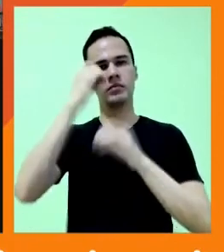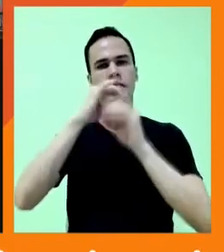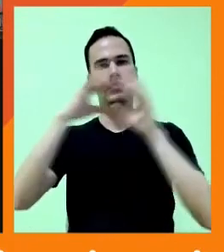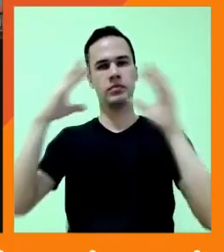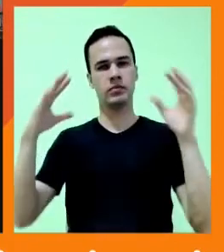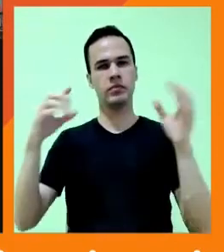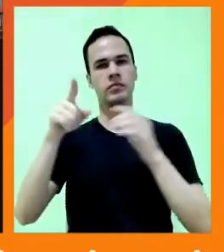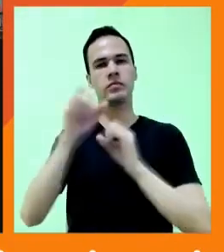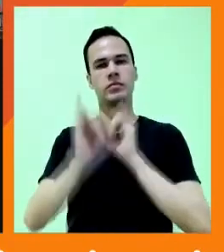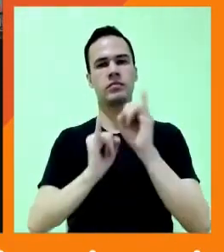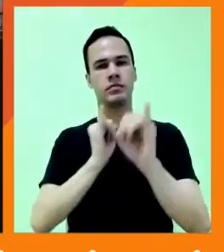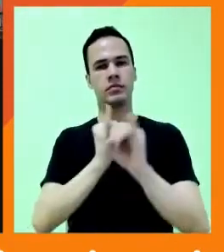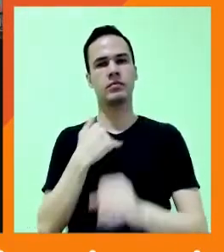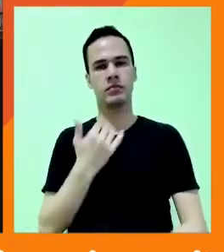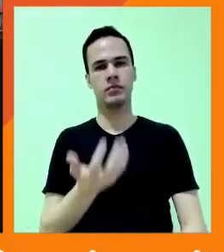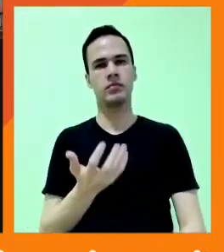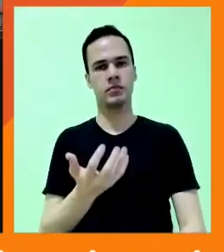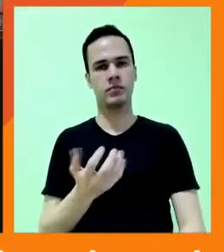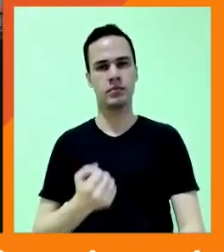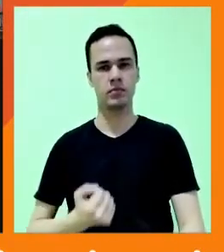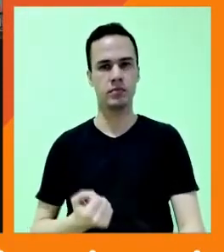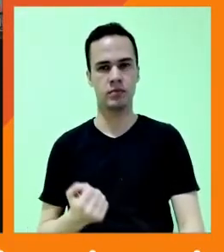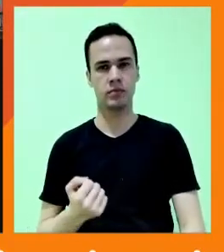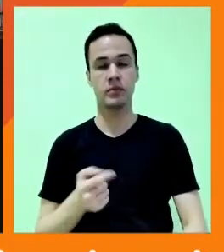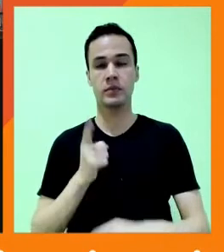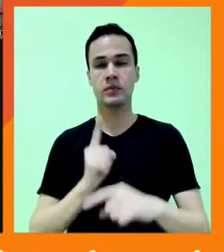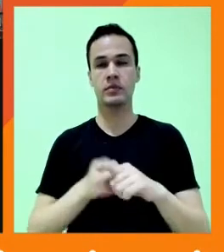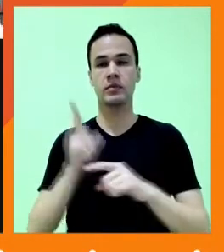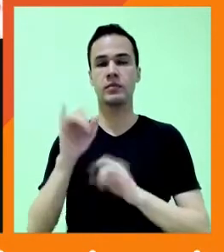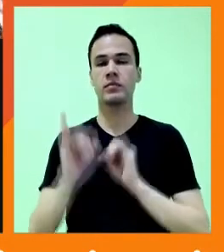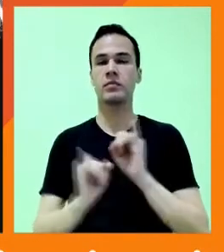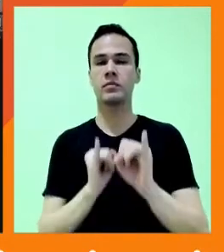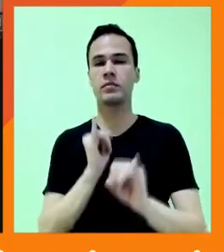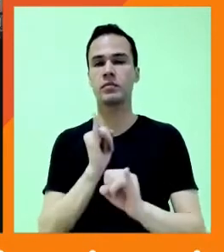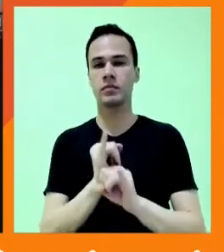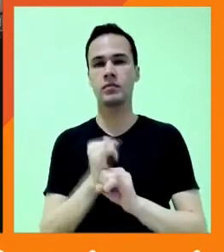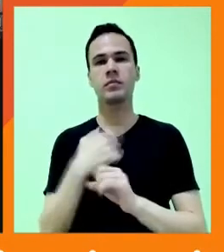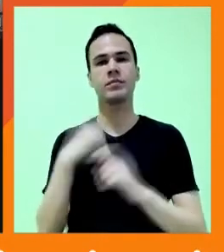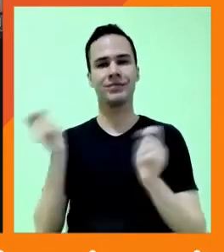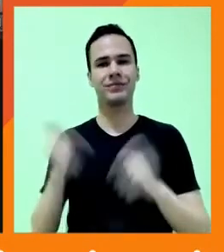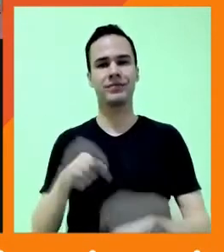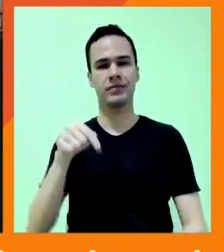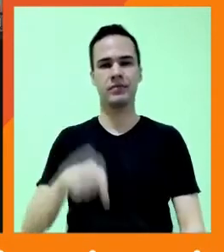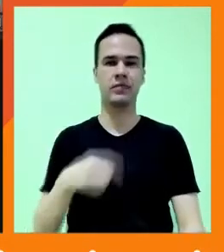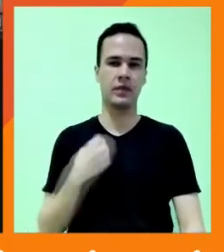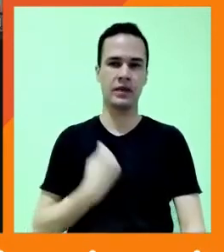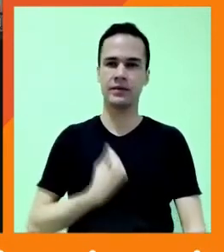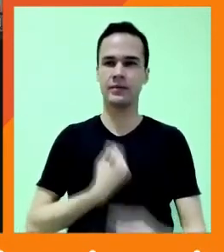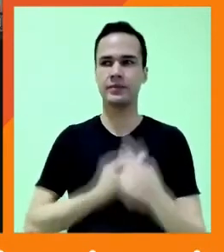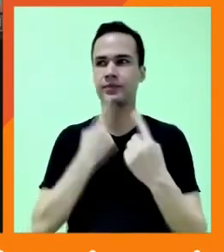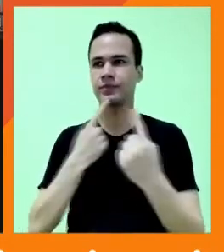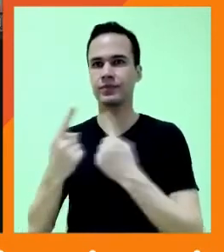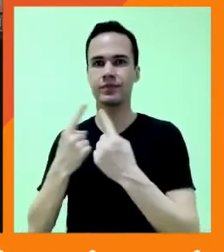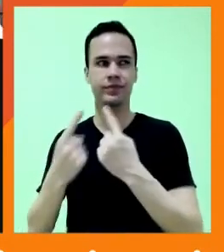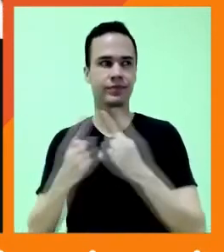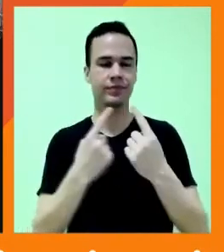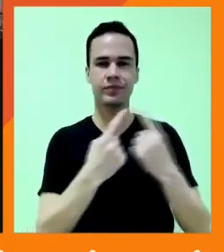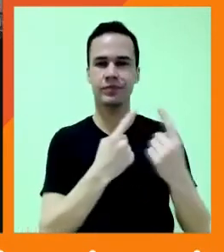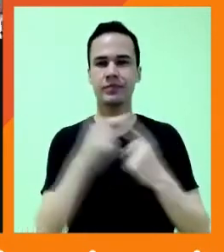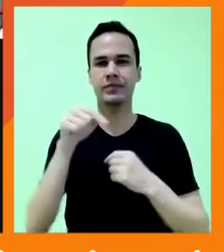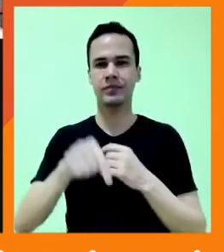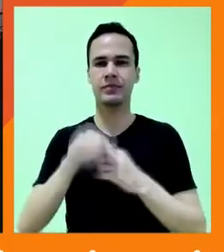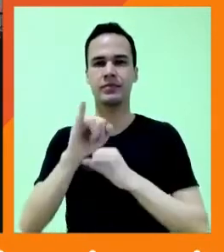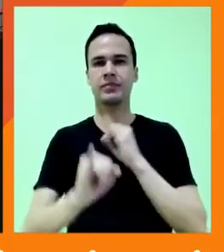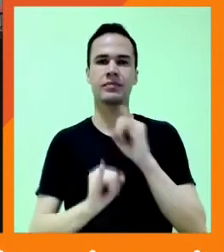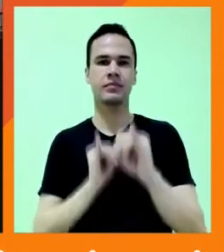que a gente quer. Porque essa internet, ela não me permite estar aqui falando com um monte de gente. Essa internet celebra a